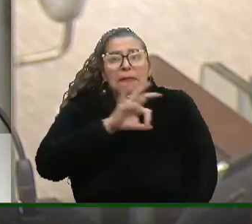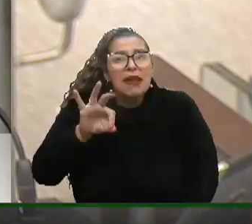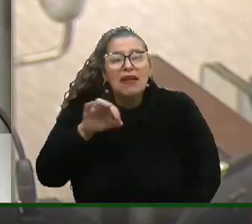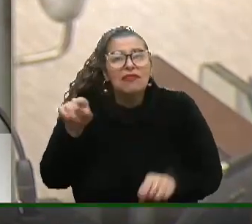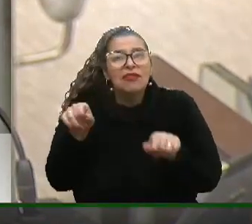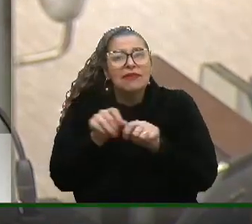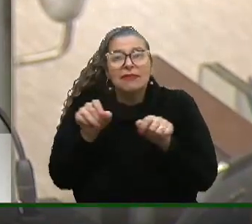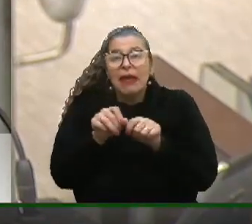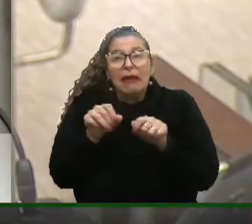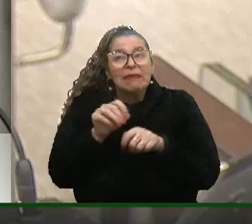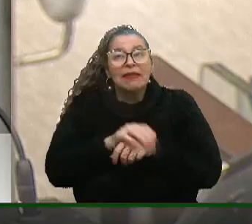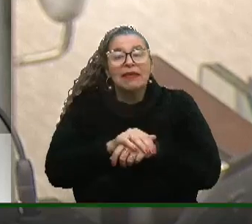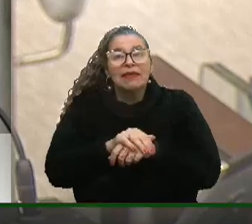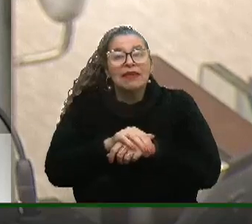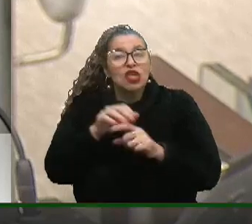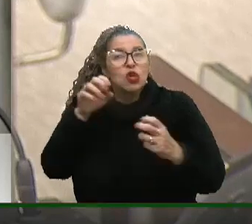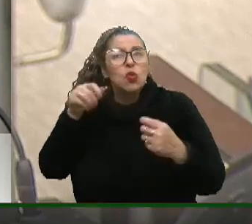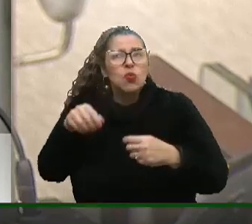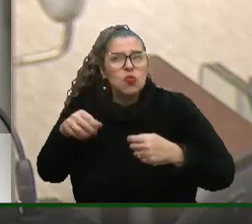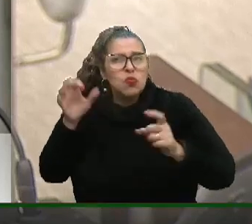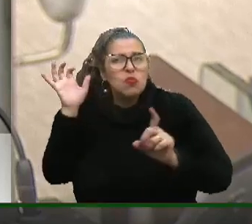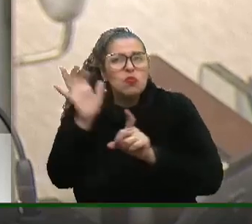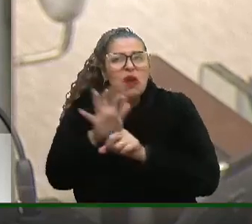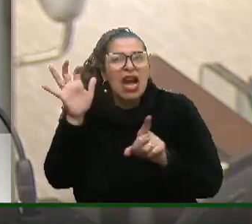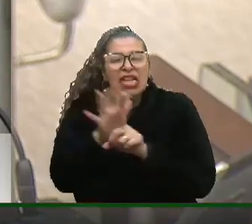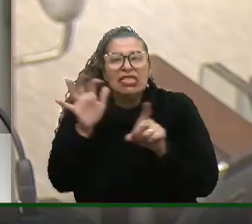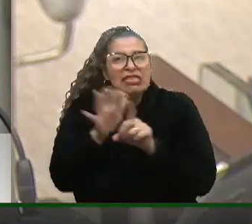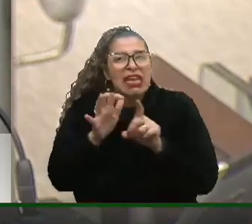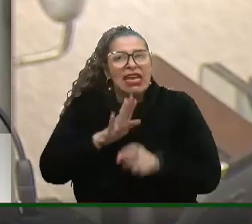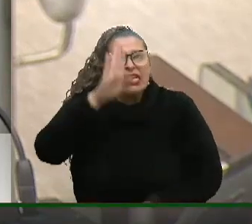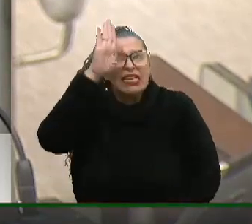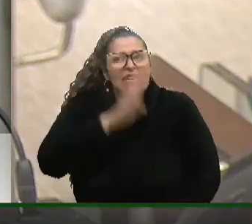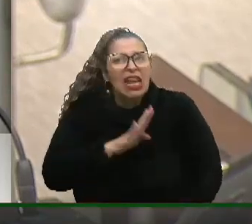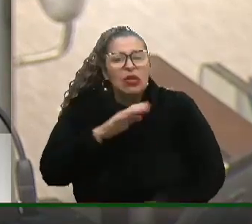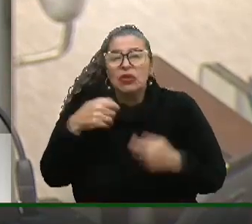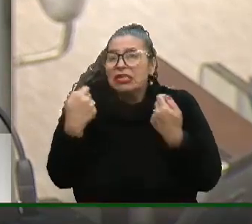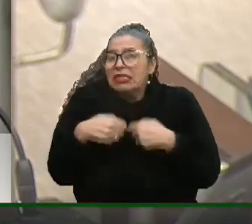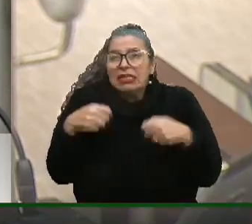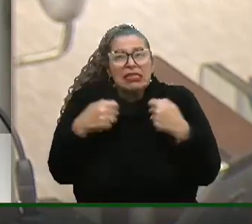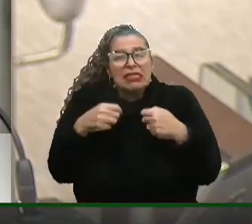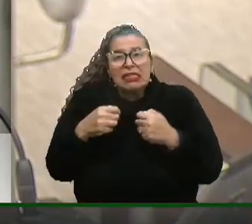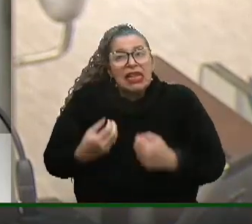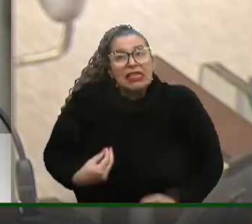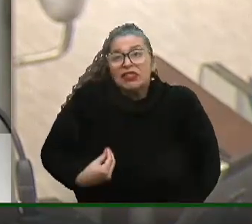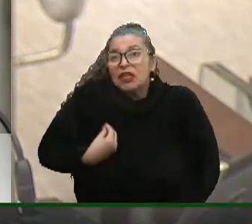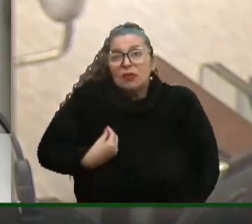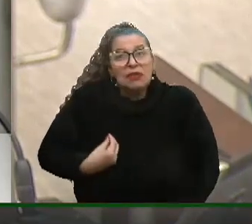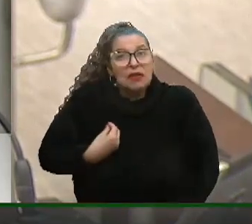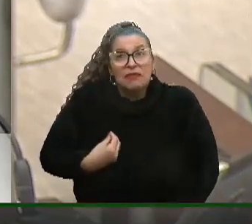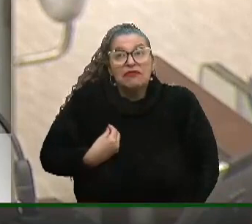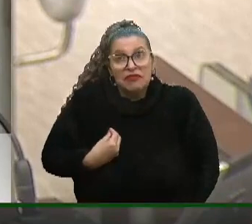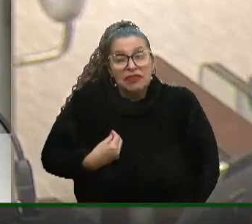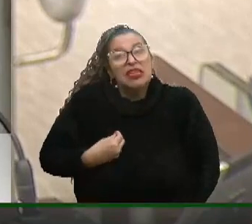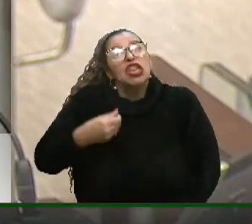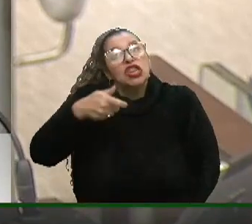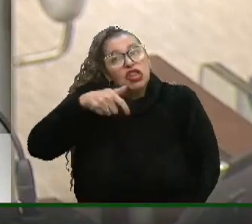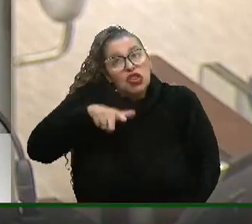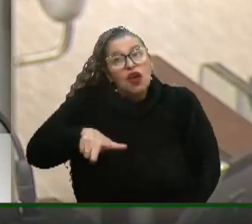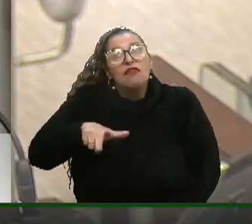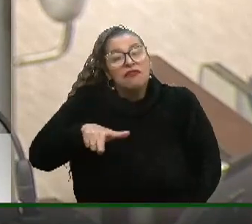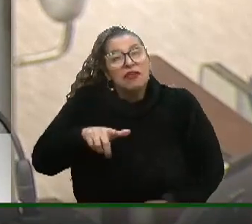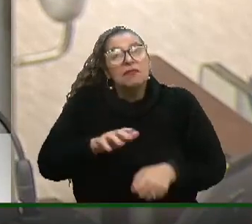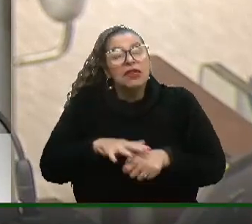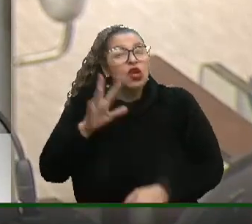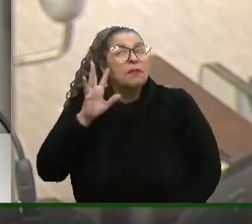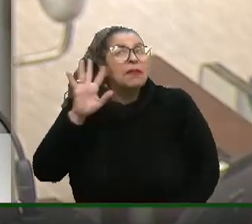nenhum feito em um ataque gratuito e desnecessário à minha trajetória. Mais uma vez, eu